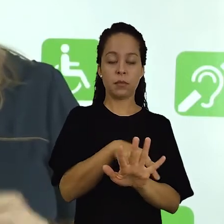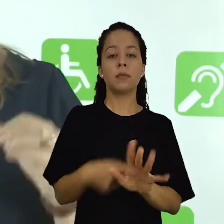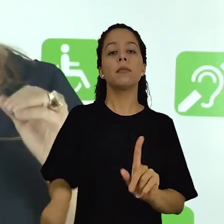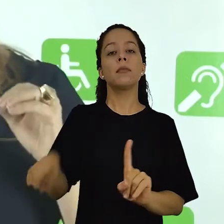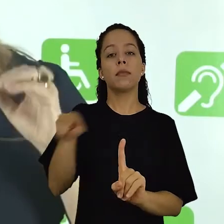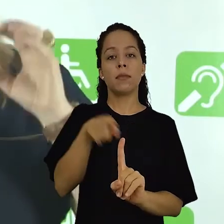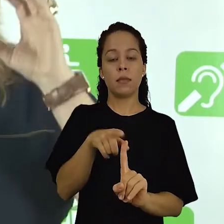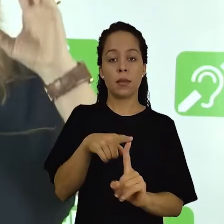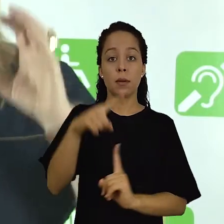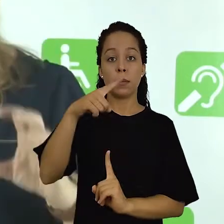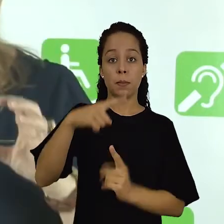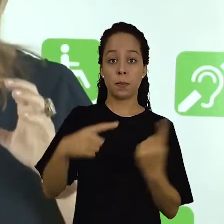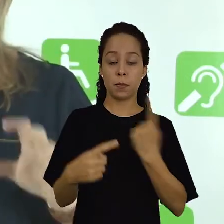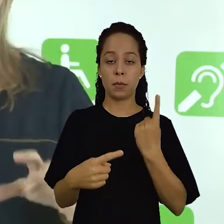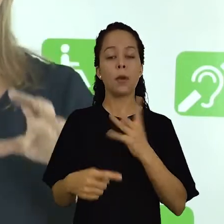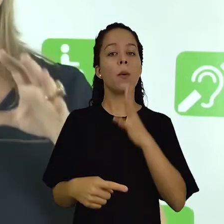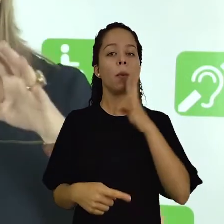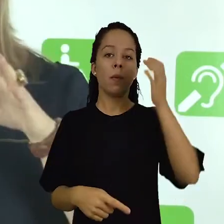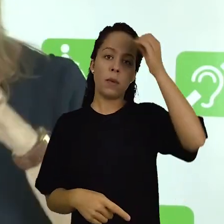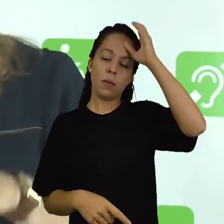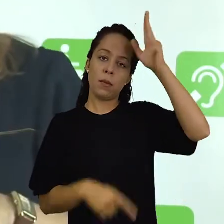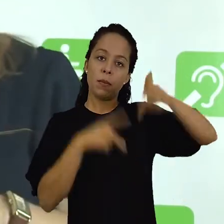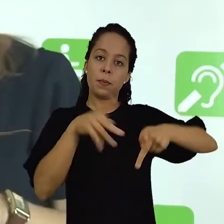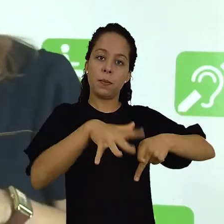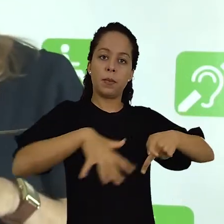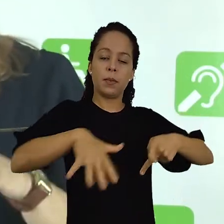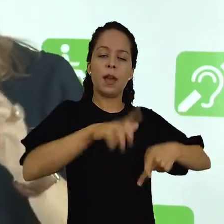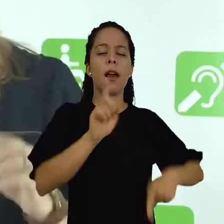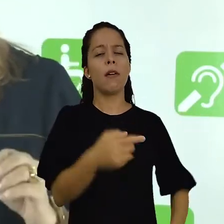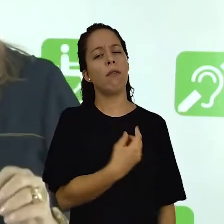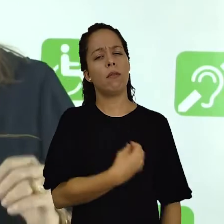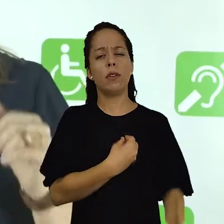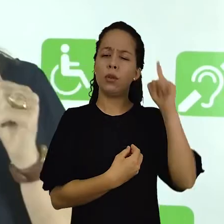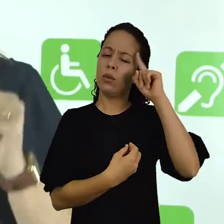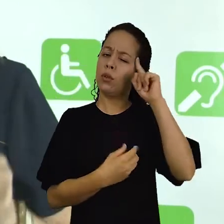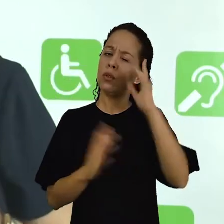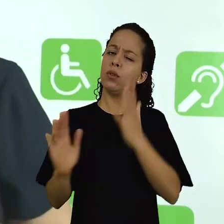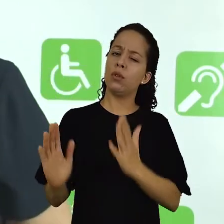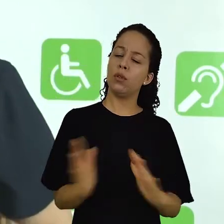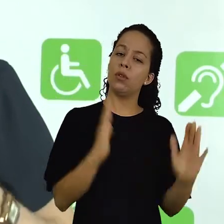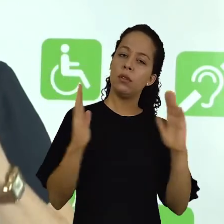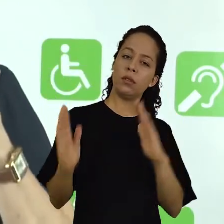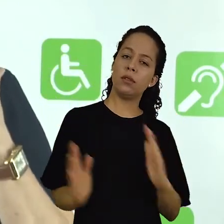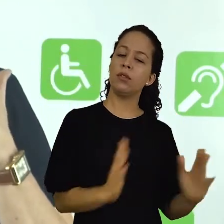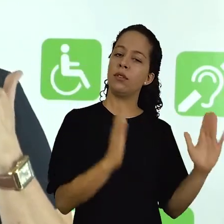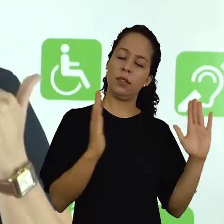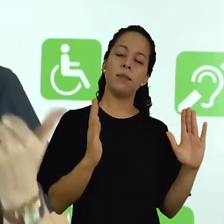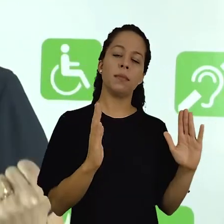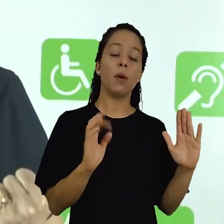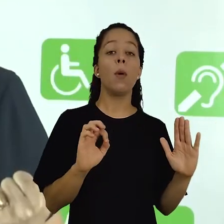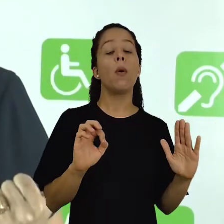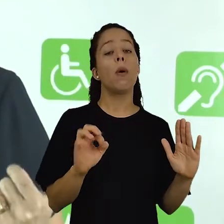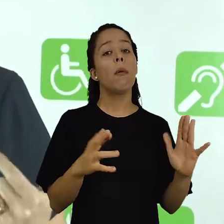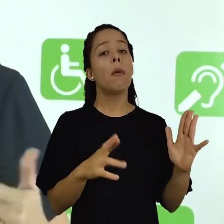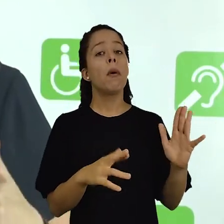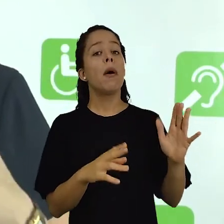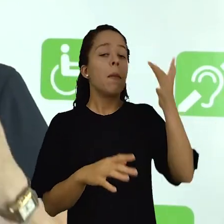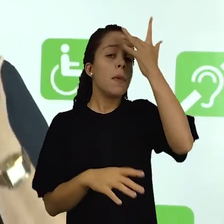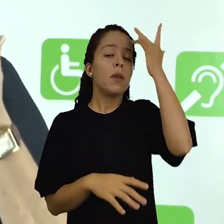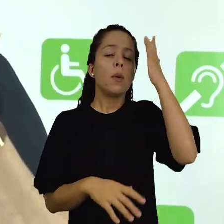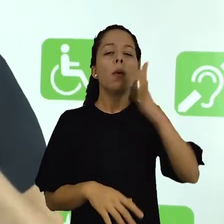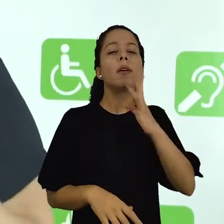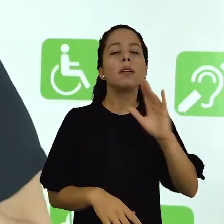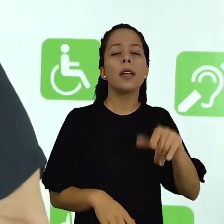temos? Nós temos cinco tipos de conhecimentos. que são, o primeiro deles é o conhecimento popular, também